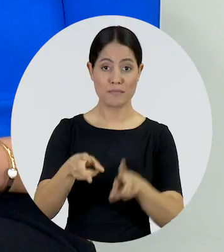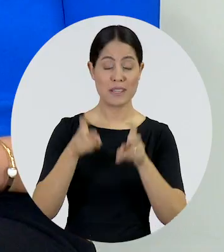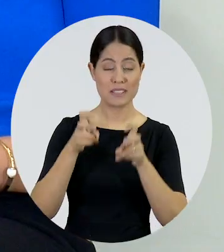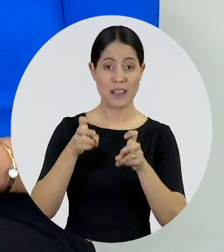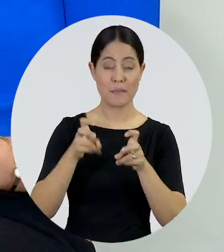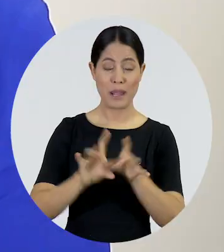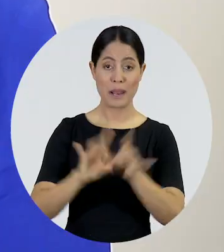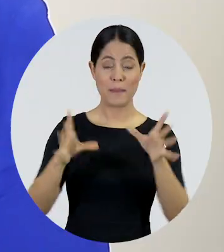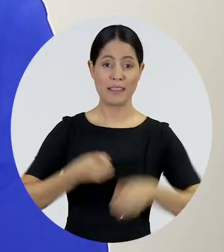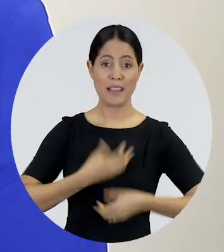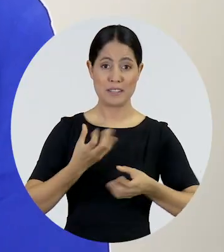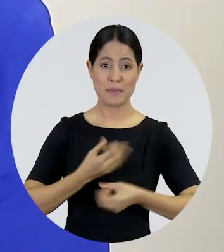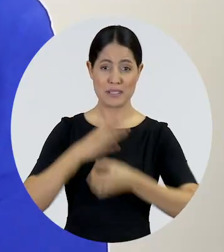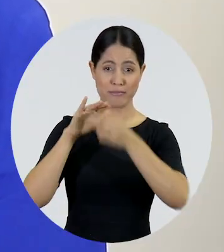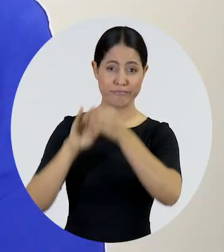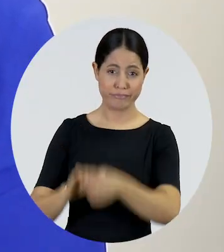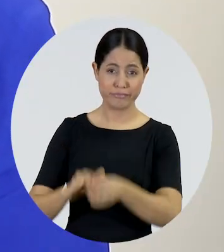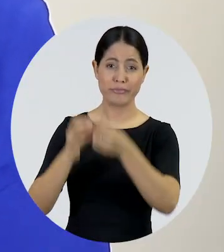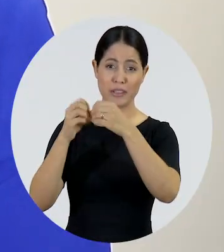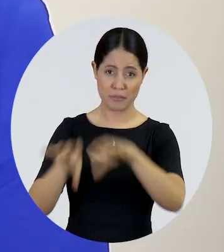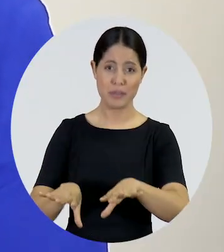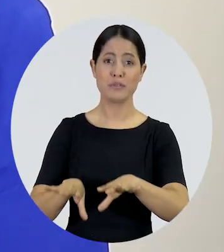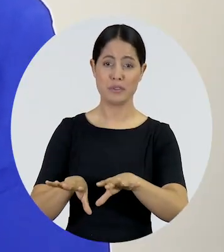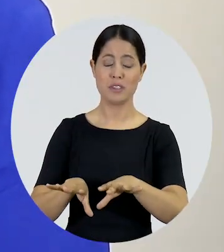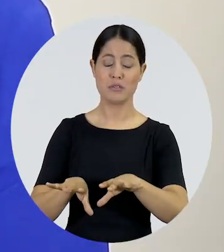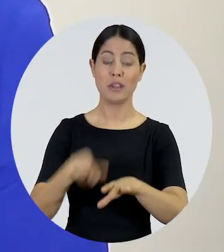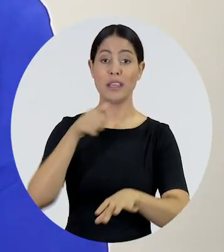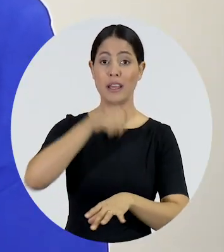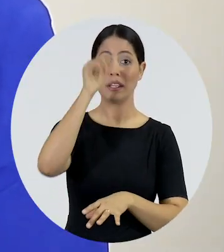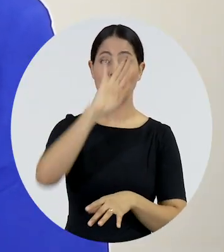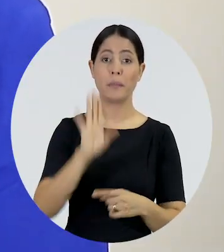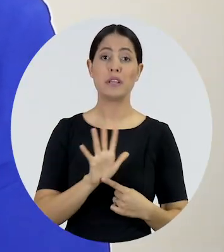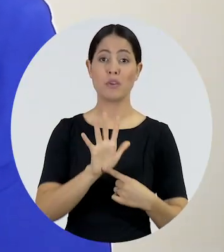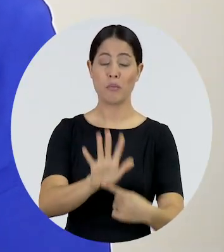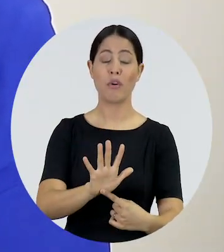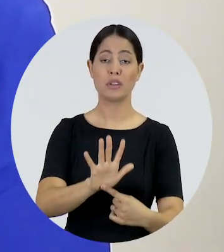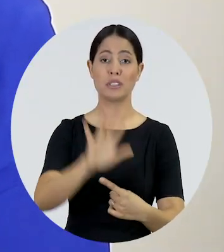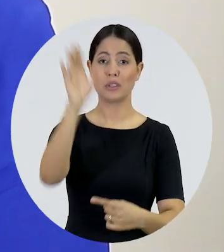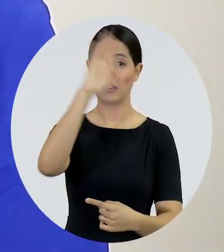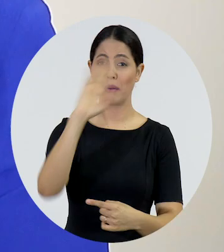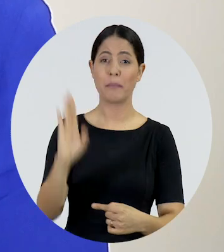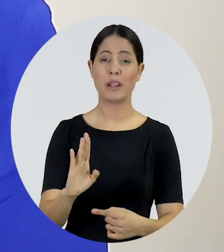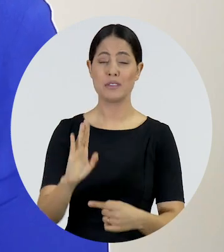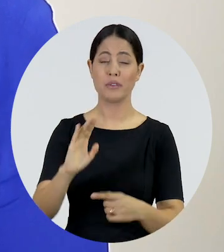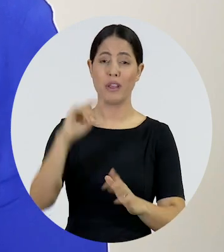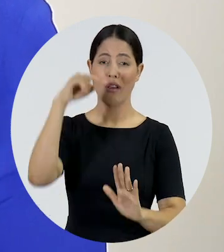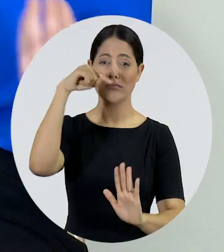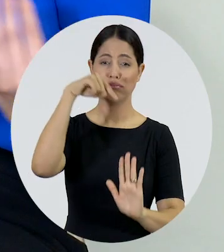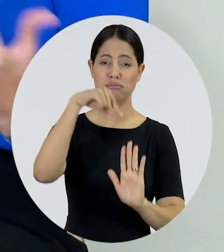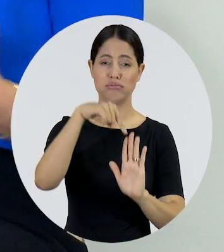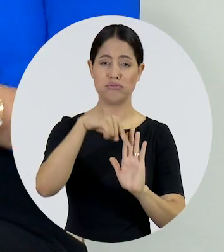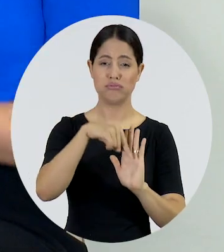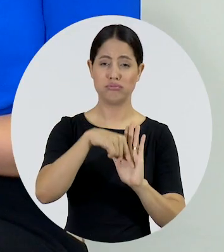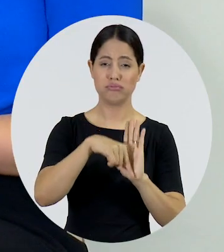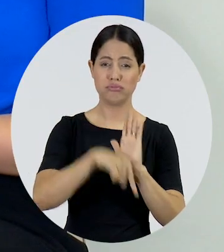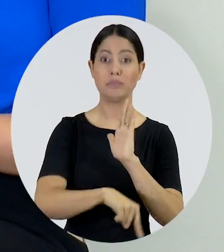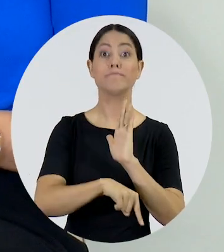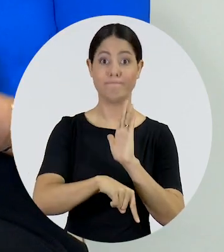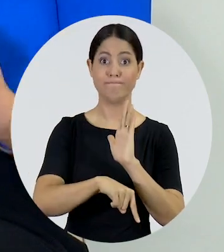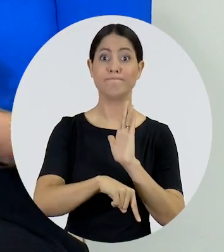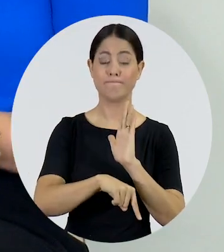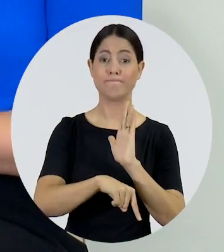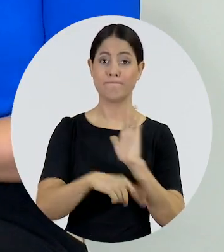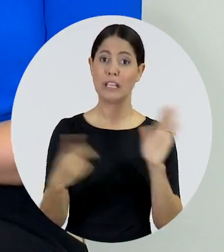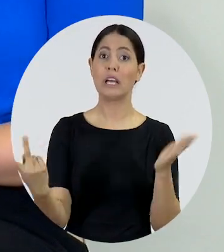liberdade de expressão. E, infelizmente, sobre o Brasil, esse relatório mostra que o Brasil vem sofrendo uma queda muito